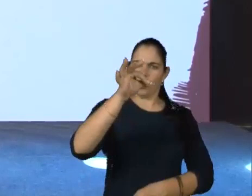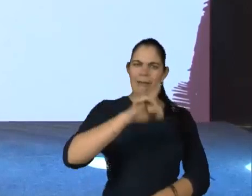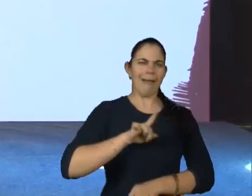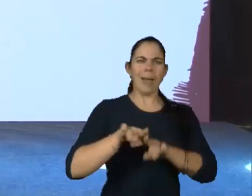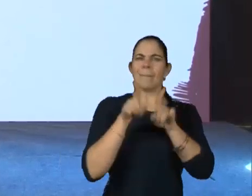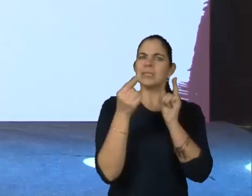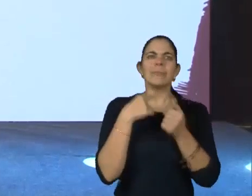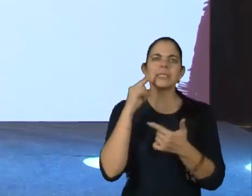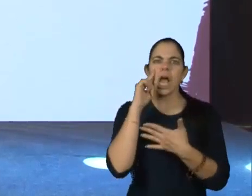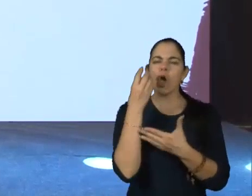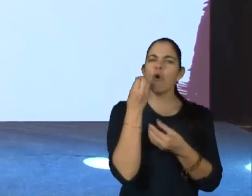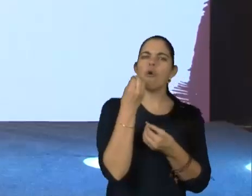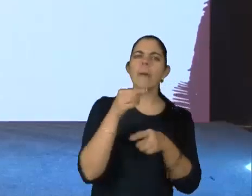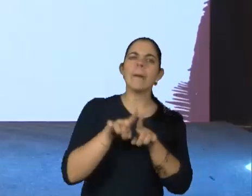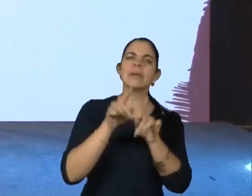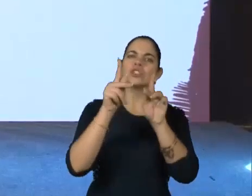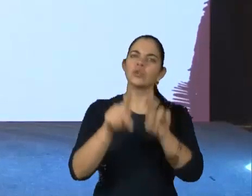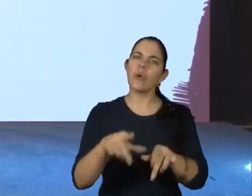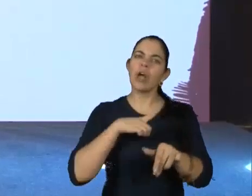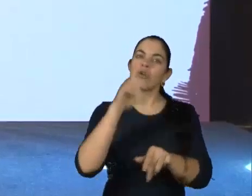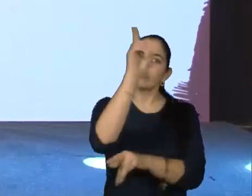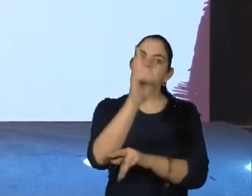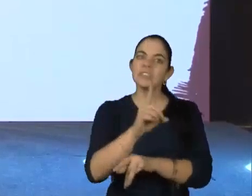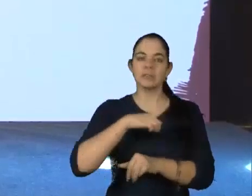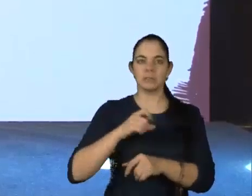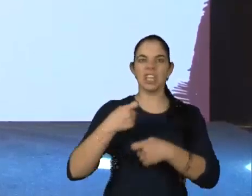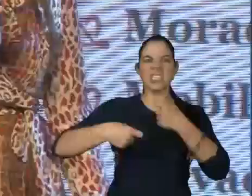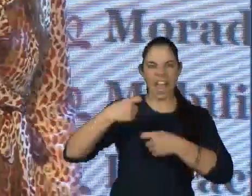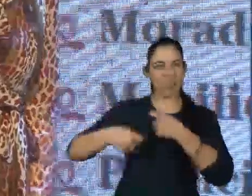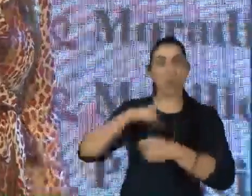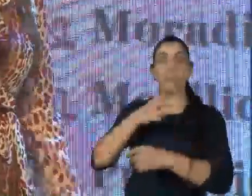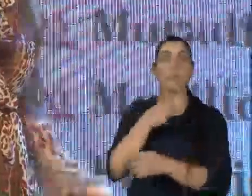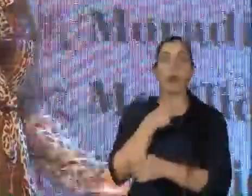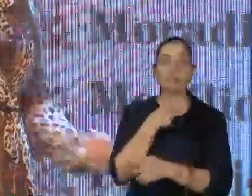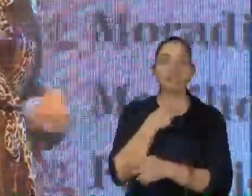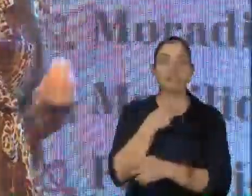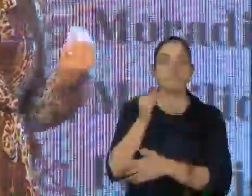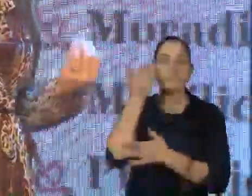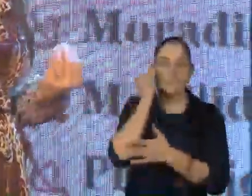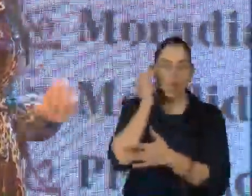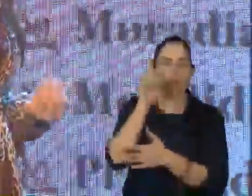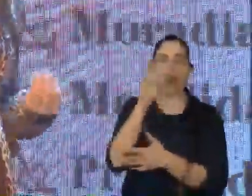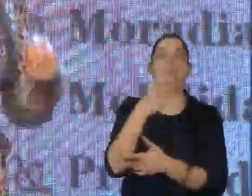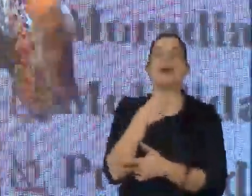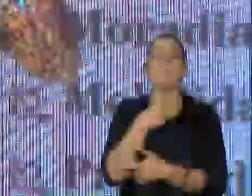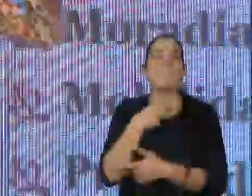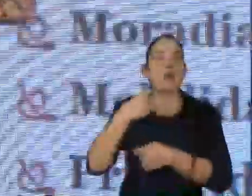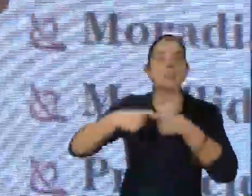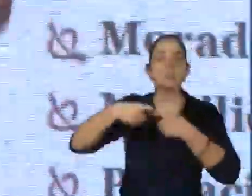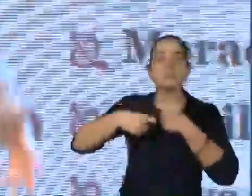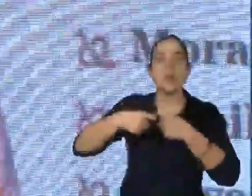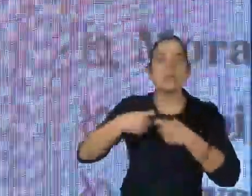precisa pensar nisso. As pessoas com deficiência também são privadas de transar, sabia, gente? Vocês sabiam que elas são privadas de